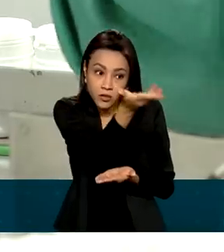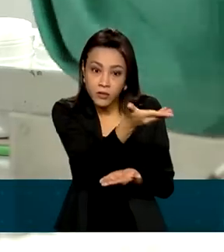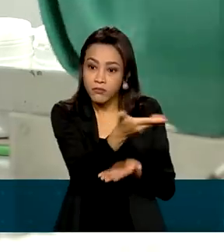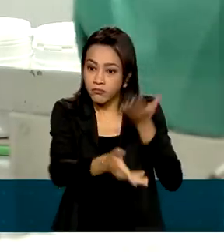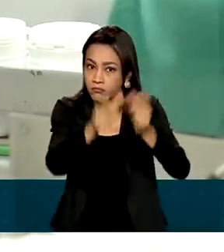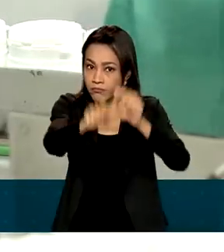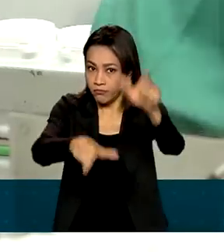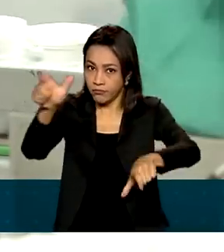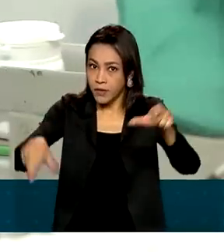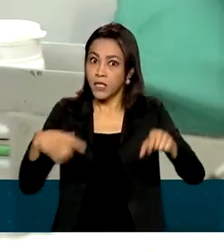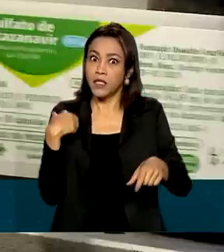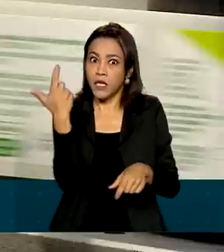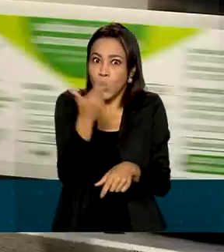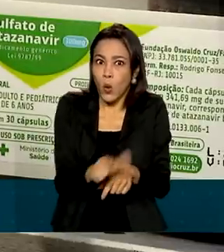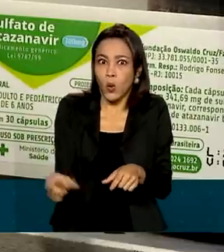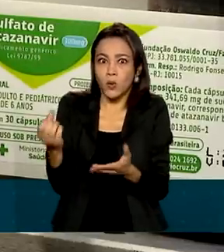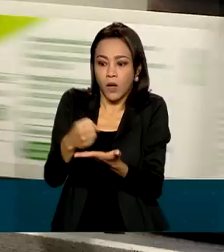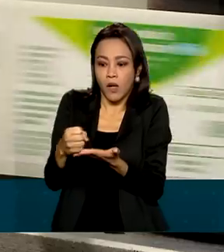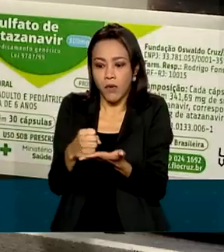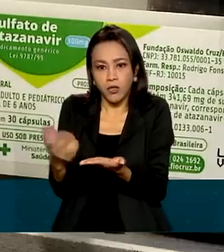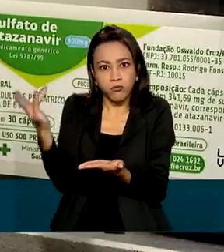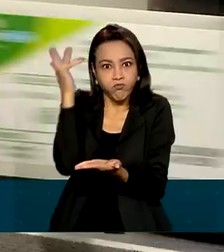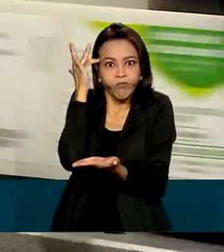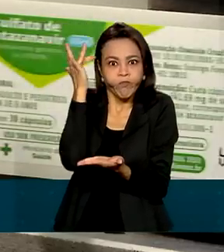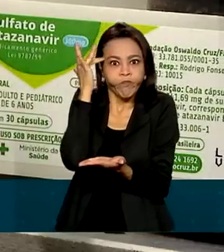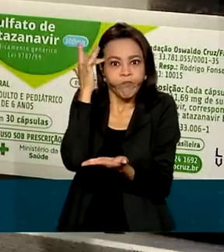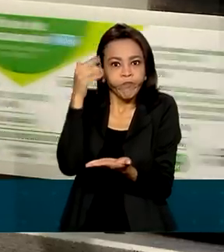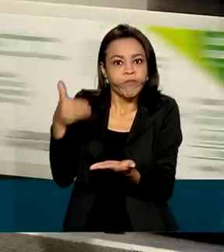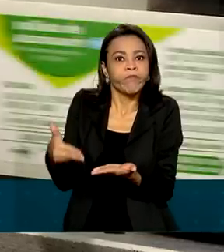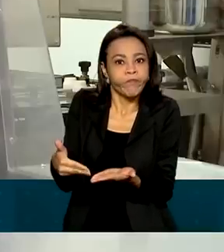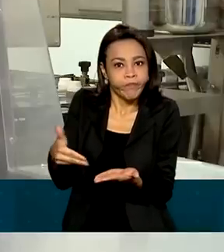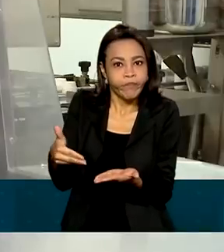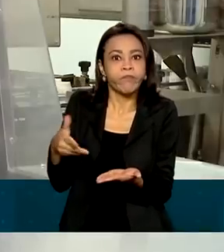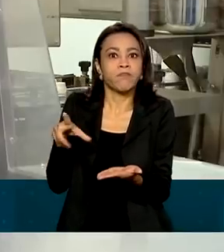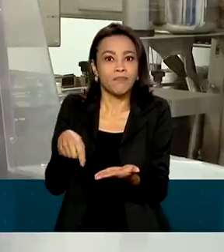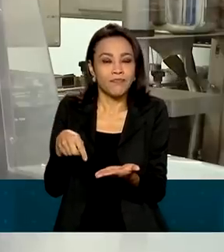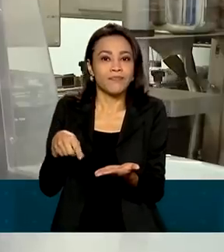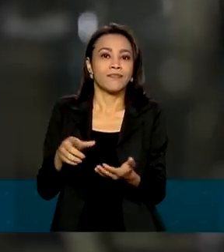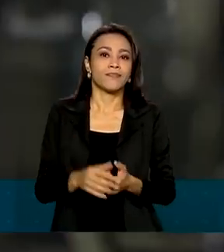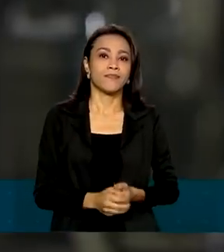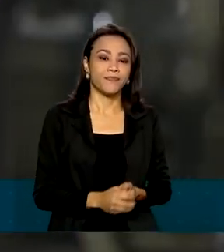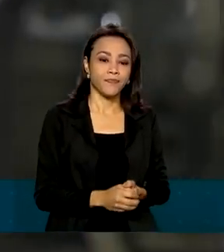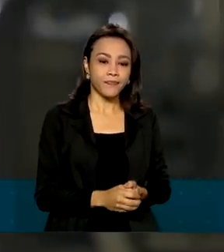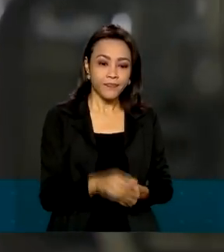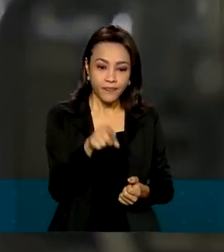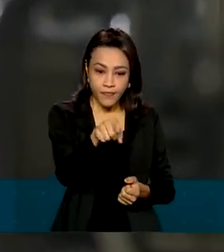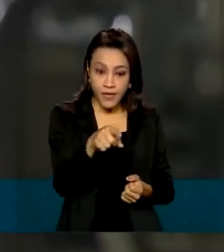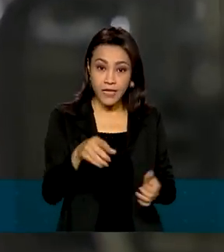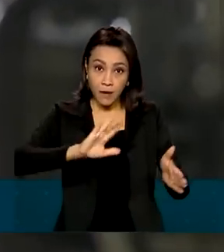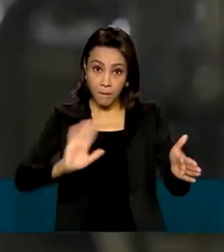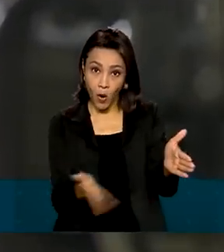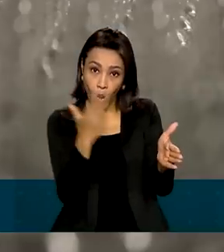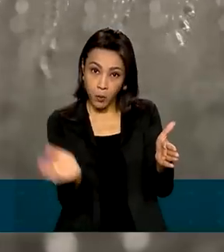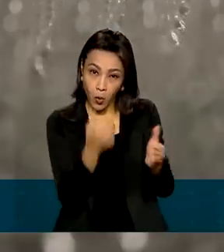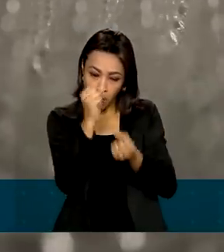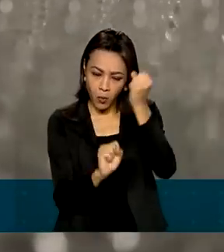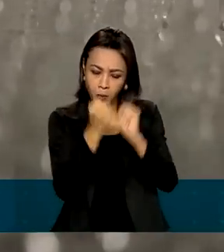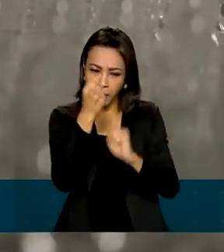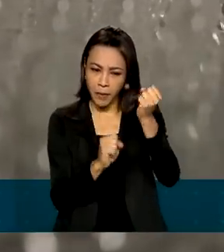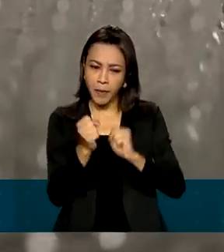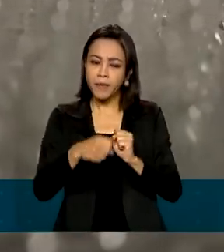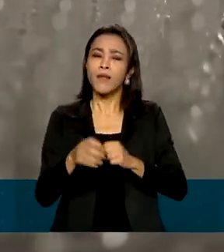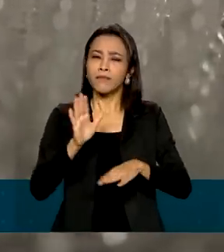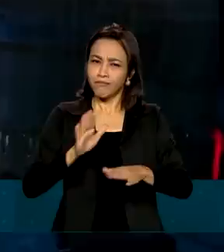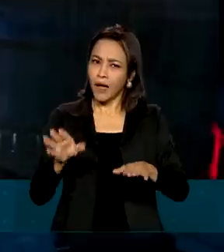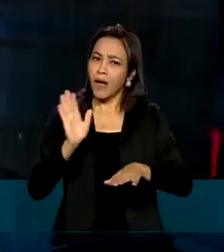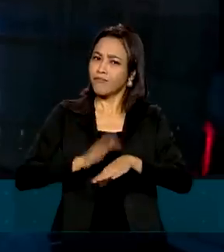ponta, que são, inclusive, associações, às vezes, de dois princípios ativos no mesmo medicamento. A produção nacional gera autonomia para